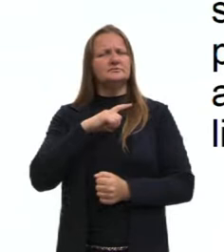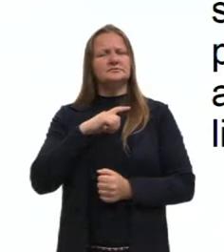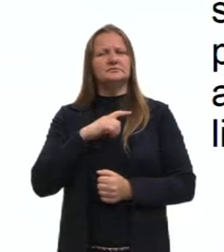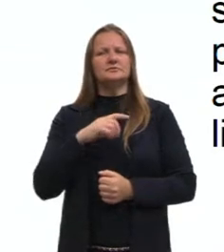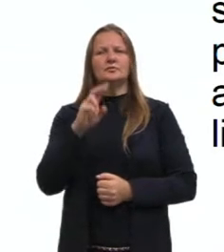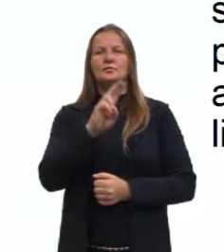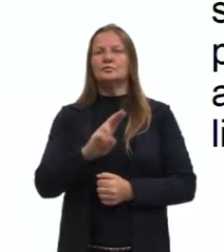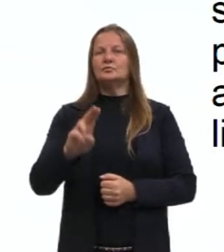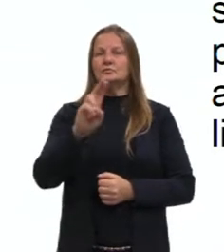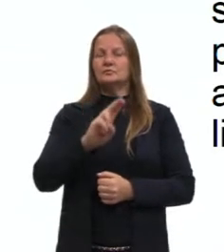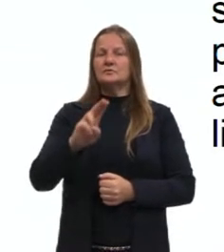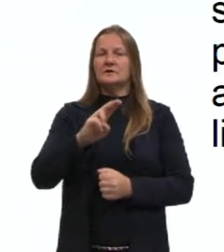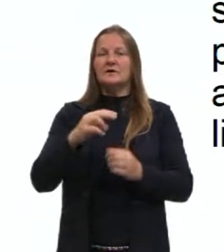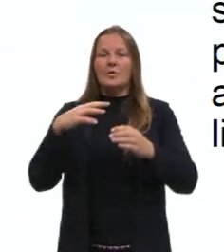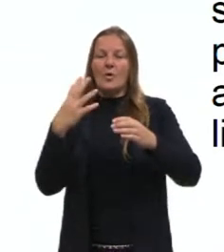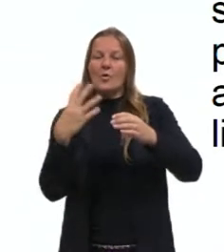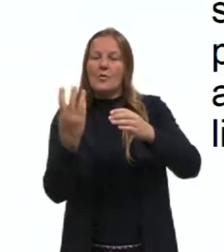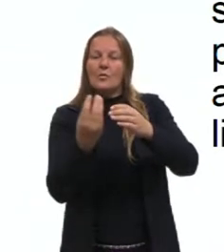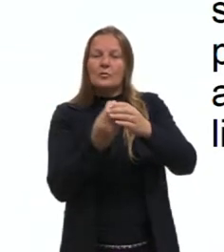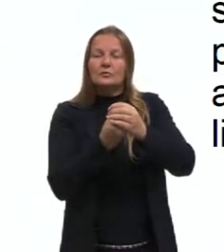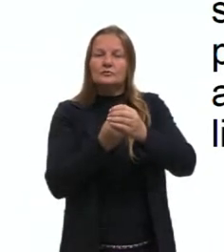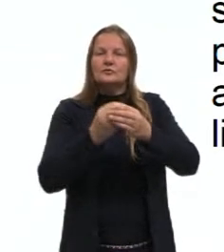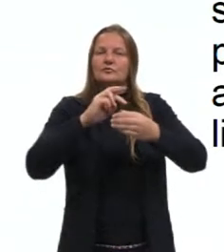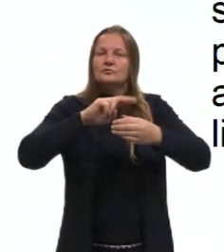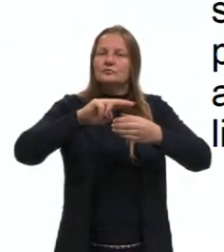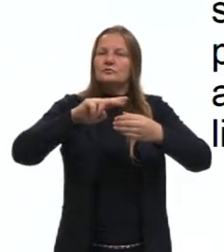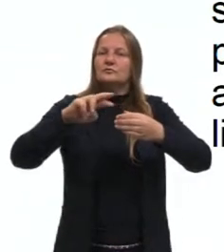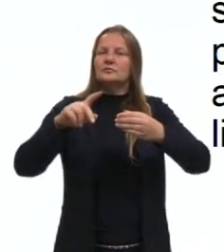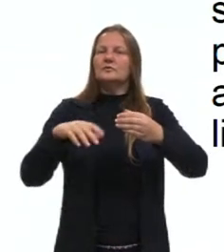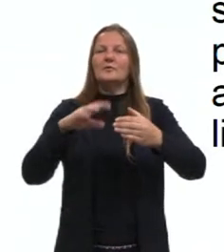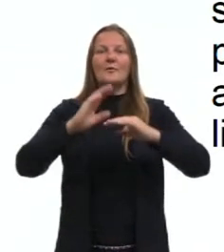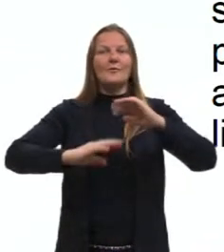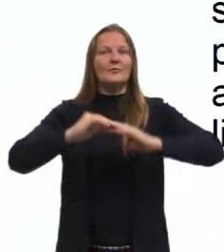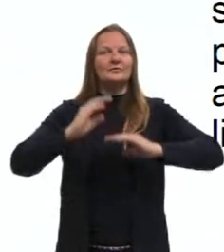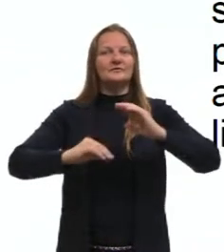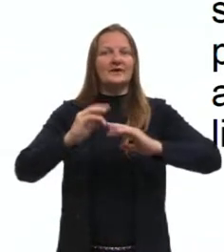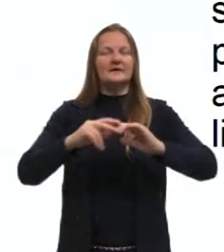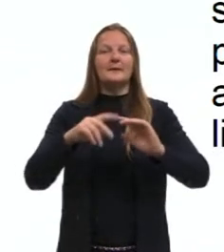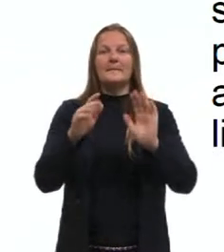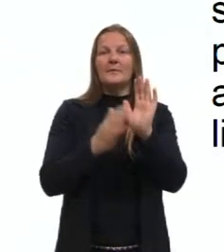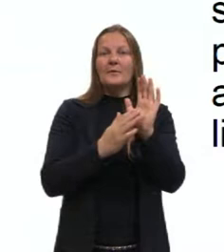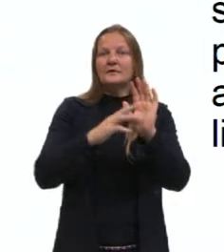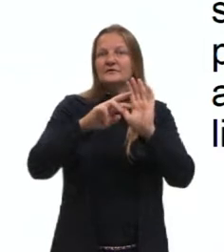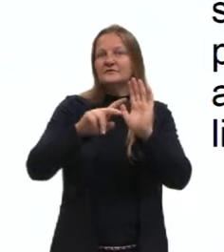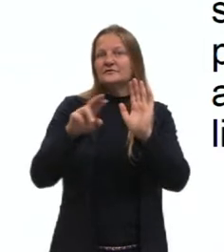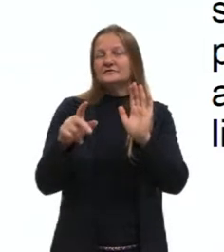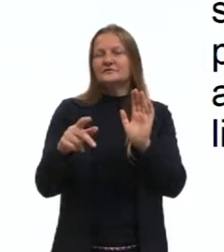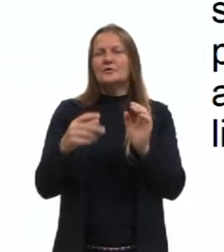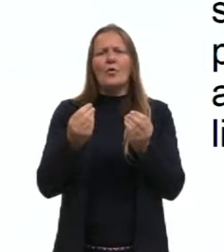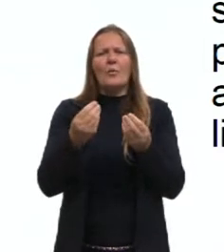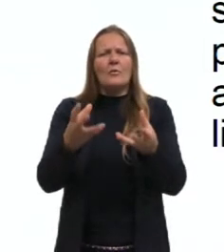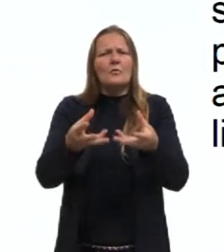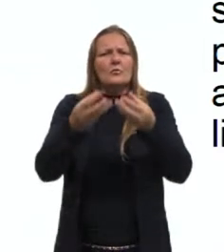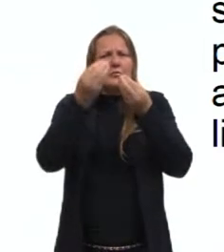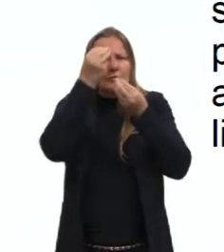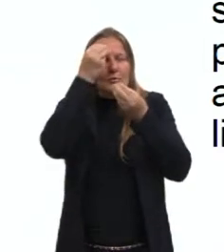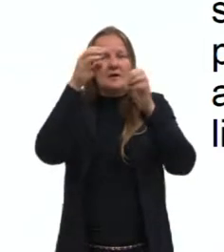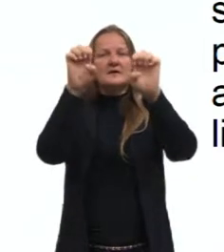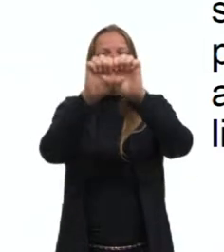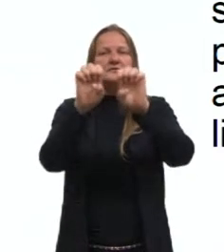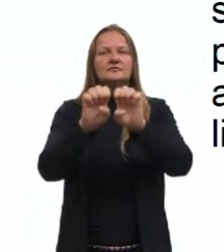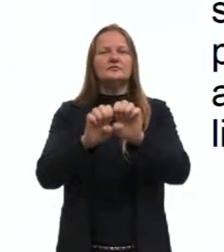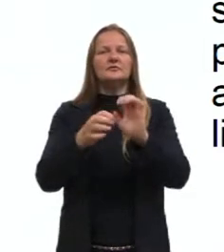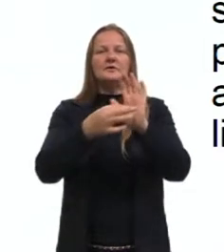como sendo um conjunto de operações aplicadas em proposições, a fim de se obter a estrutura de um